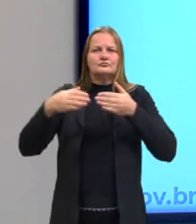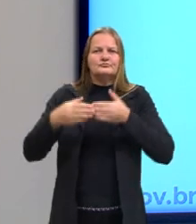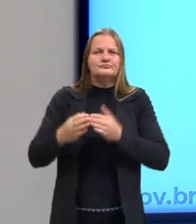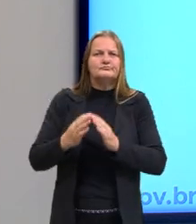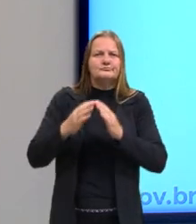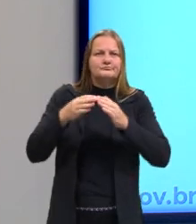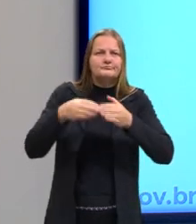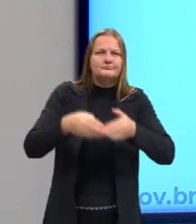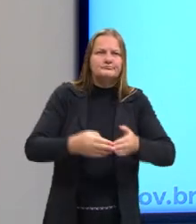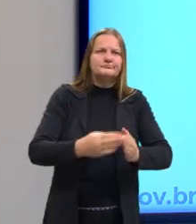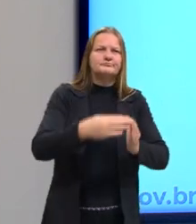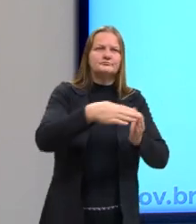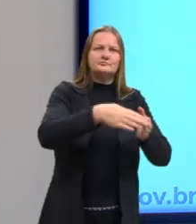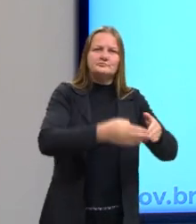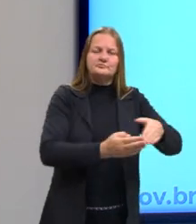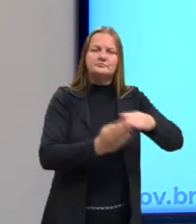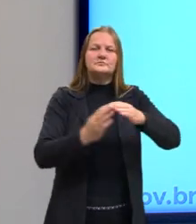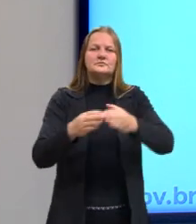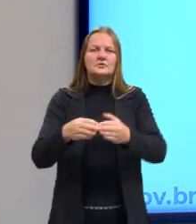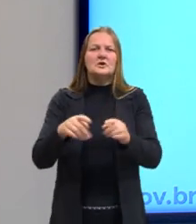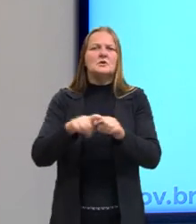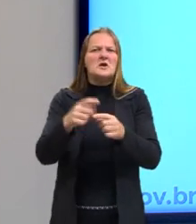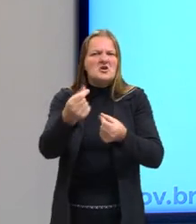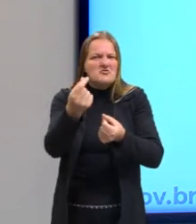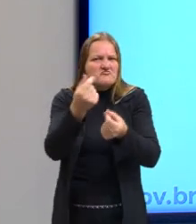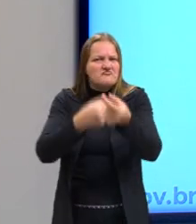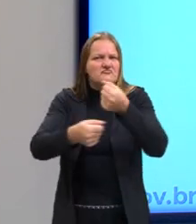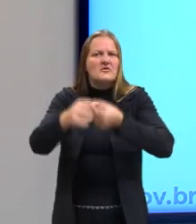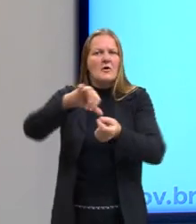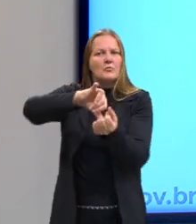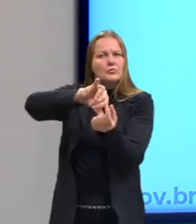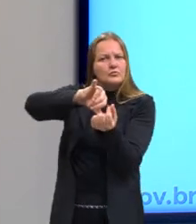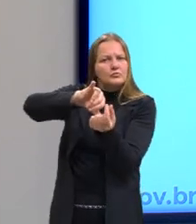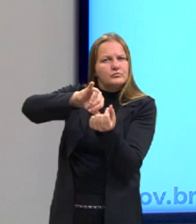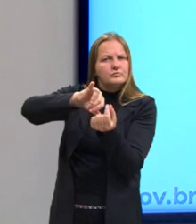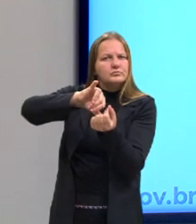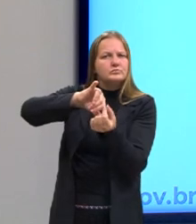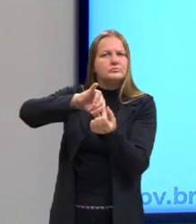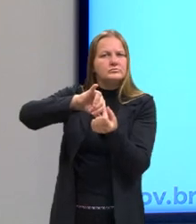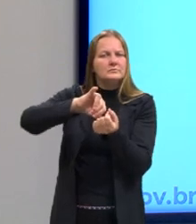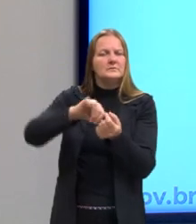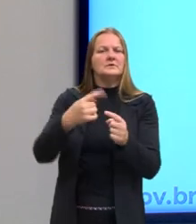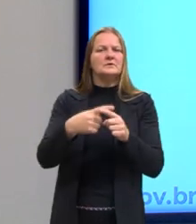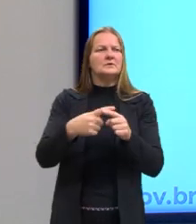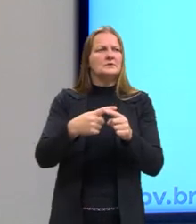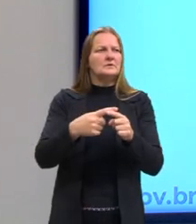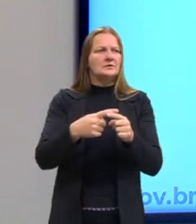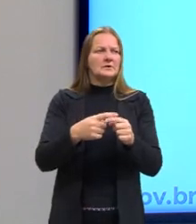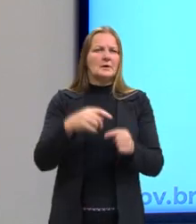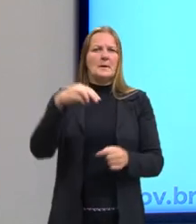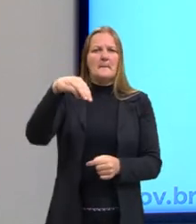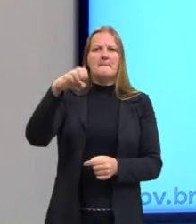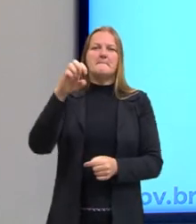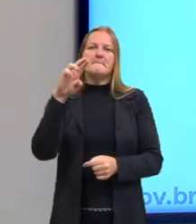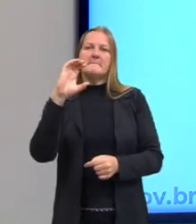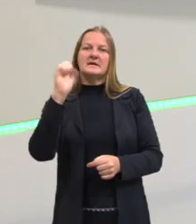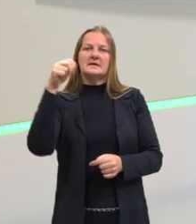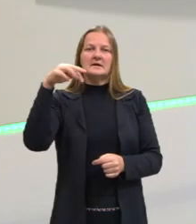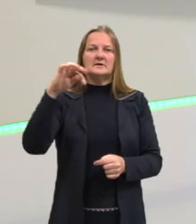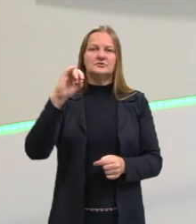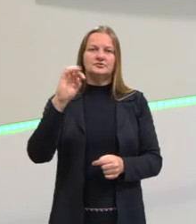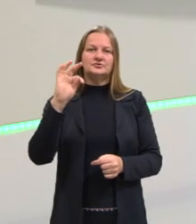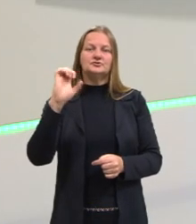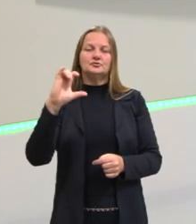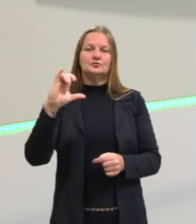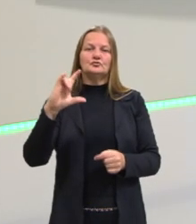e o capitalismo mercantil. As grandes navegações é o que impulsionou essa descoberta,